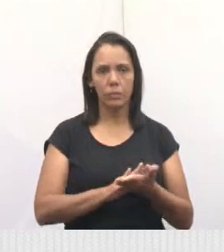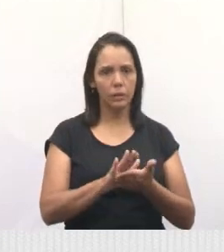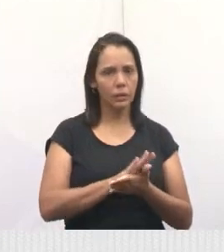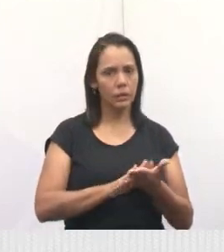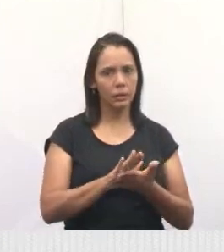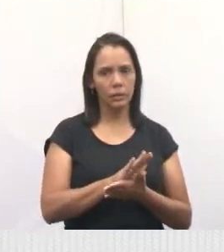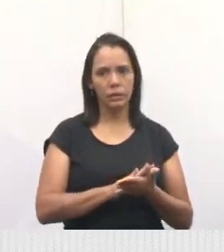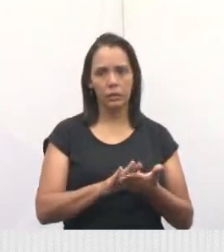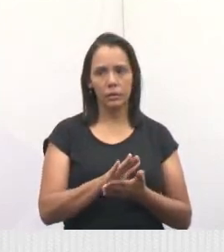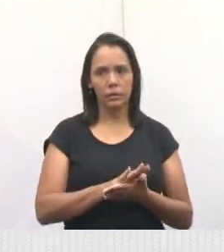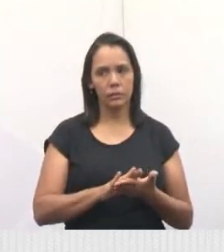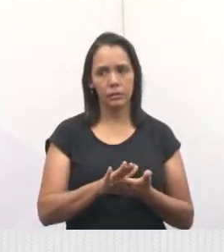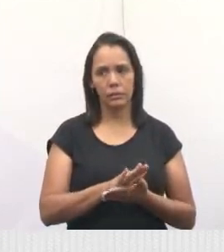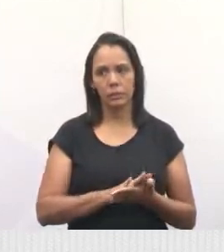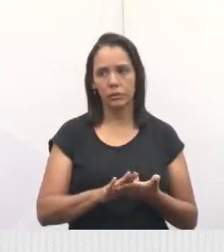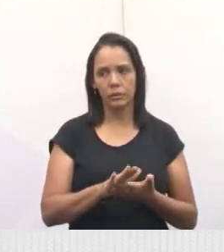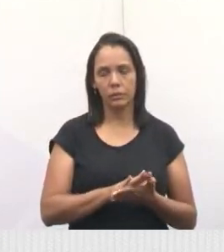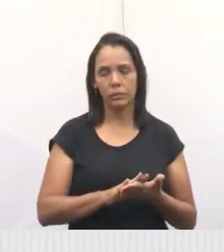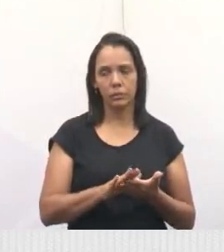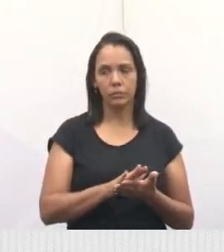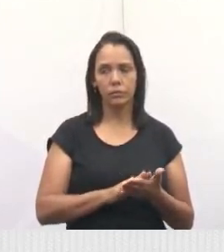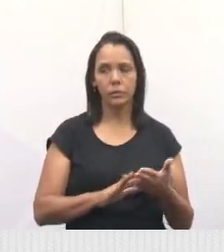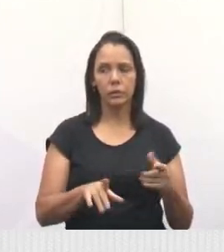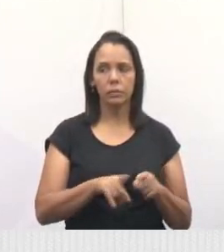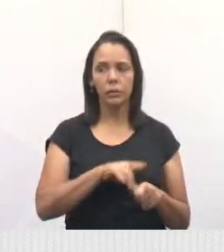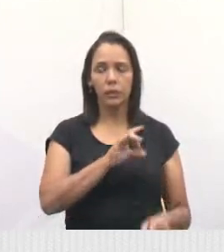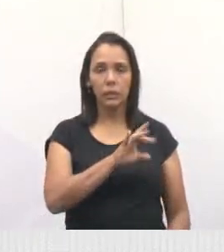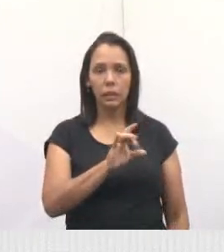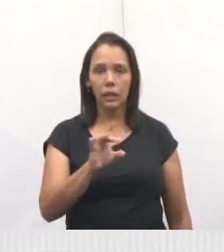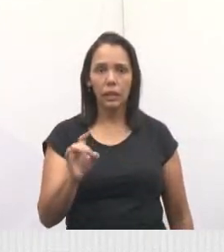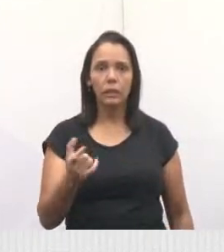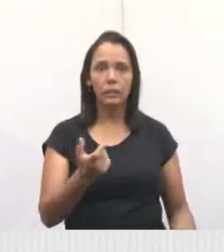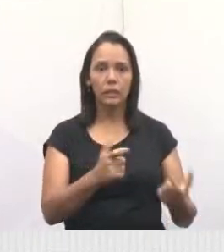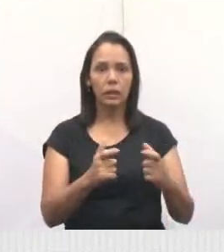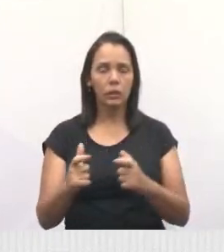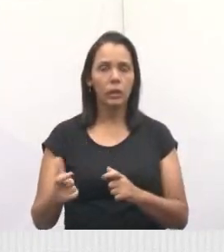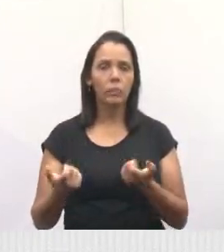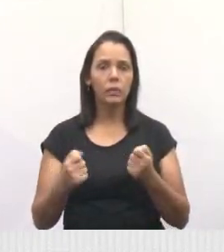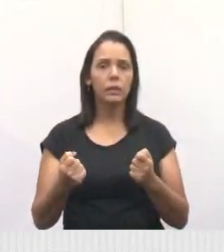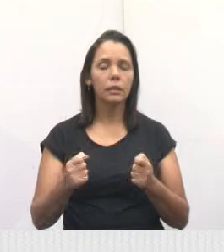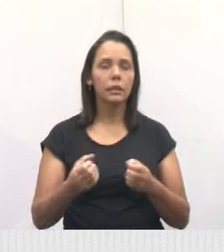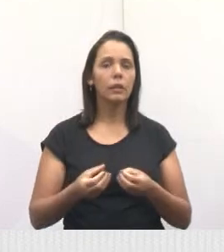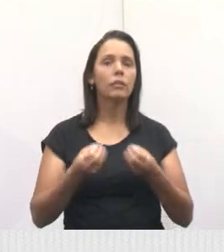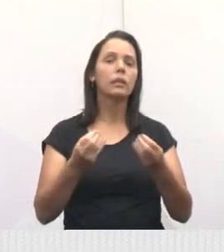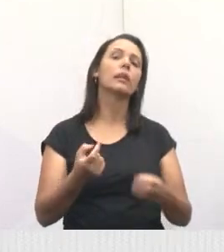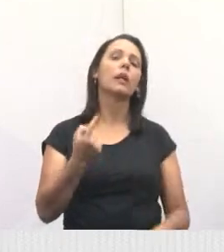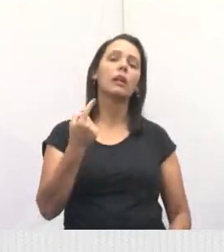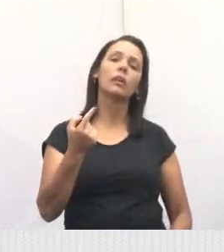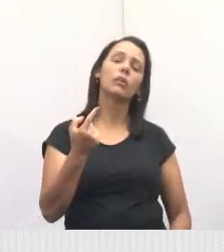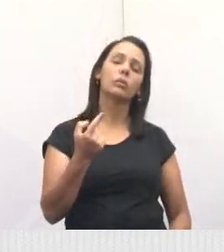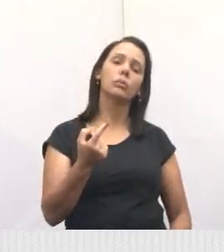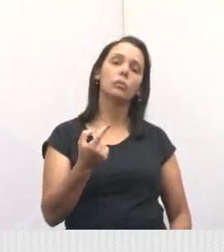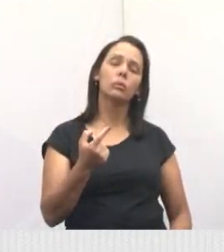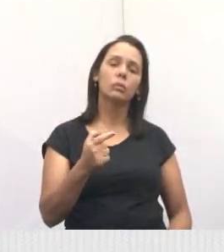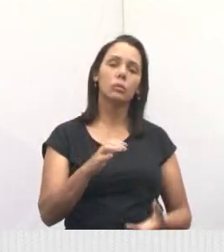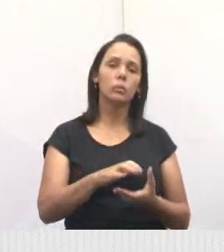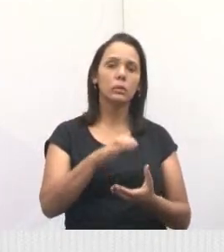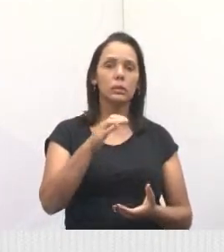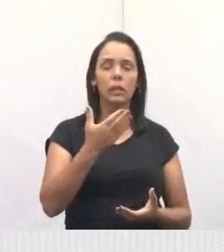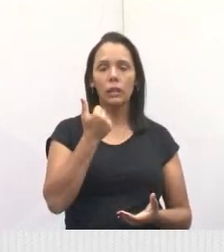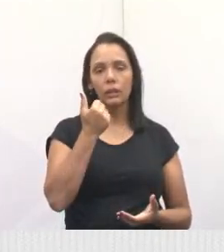Não foi repassado nada para nós. Inclusive, cada barraca tinha que ter dado um saco de ração e nem isso eles deram. Então, fica aqui a minha